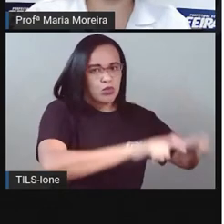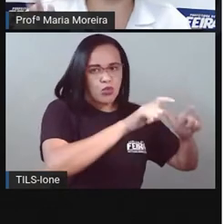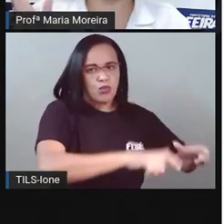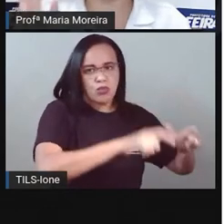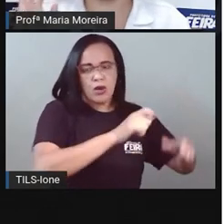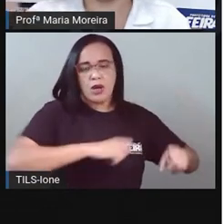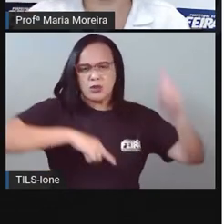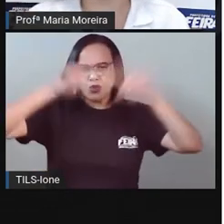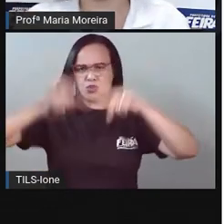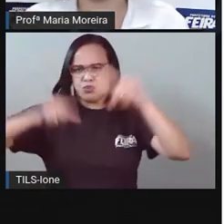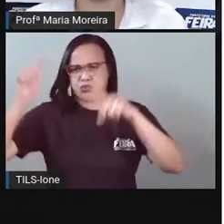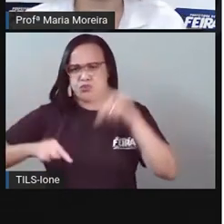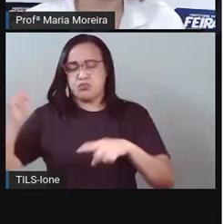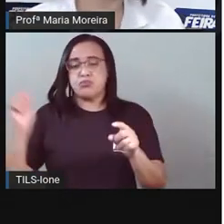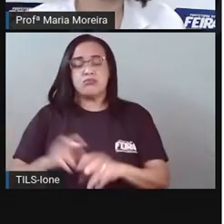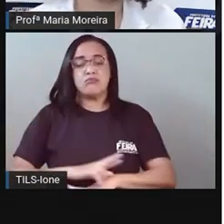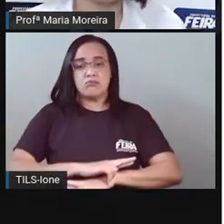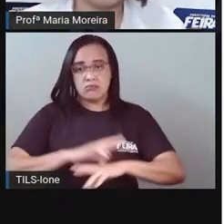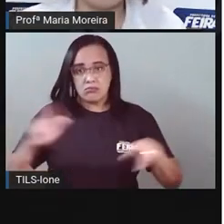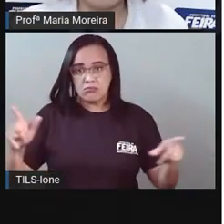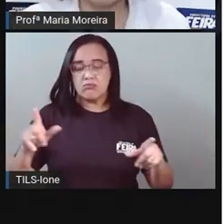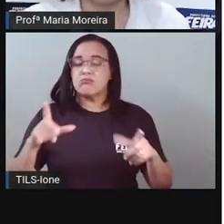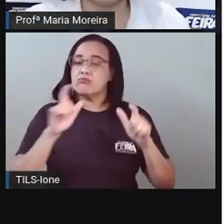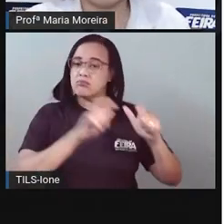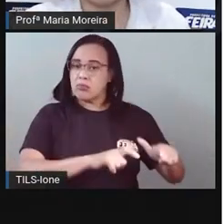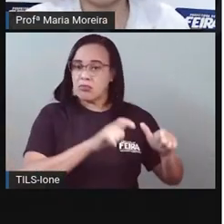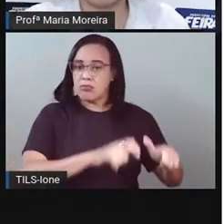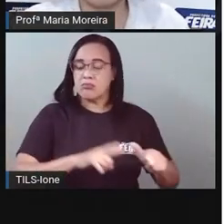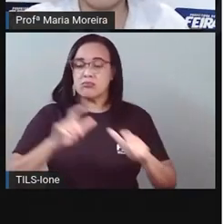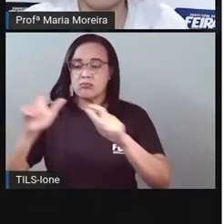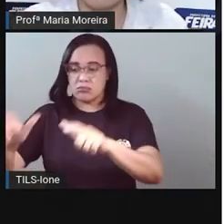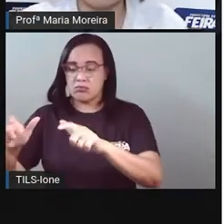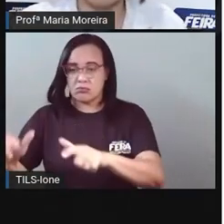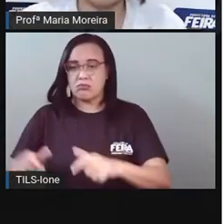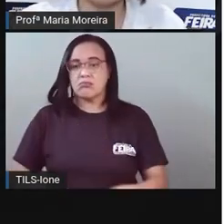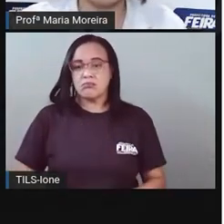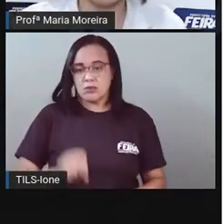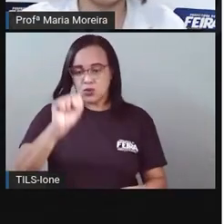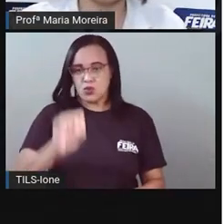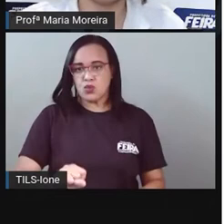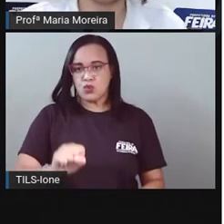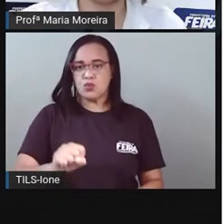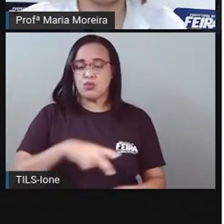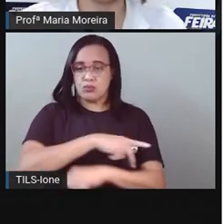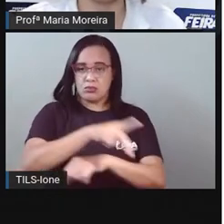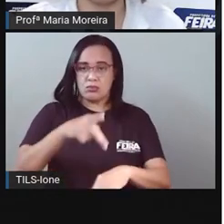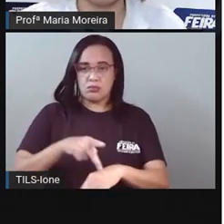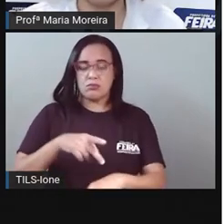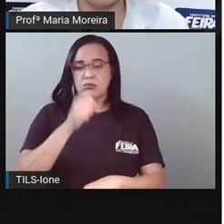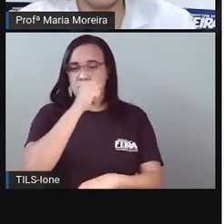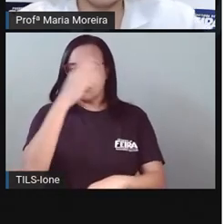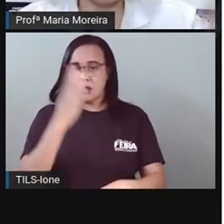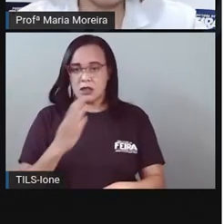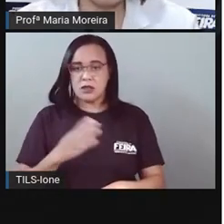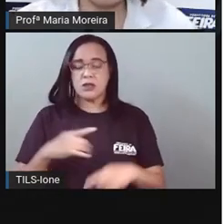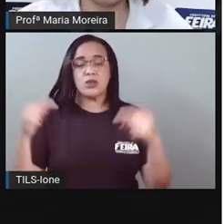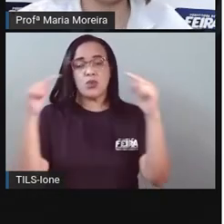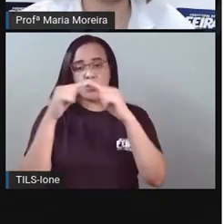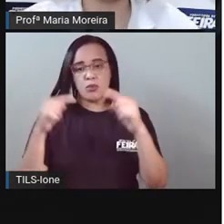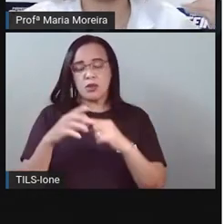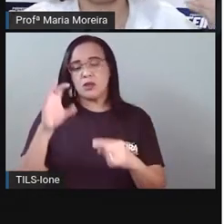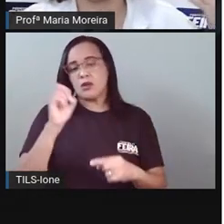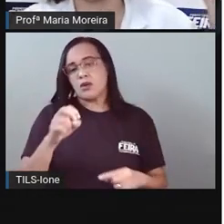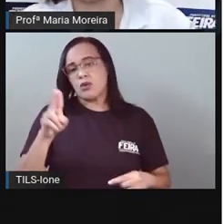Que é justamente essa região aí Do sul do nosso país Então, isso aí é o nosso outono É também no